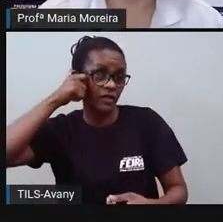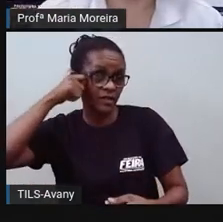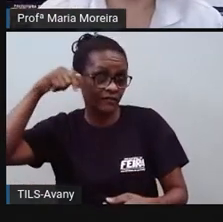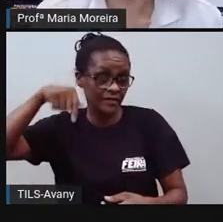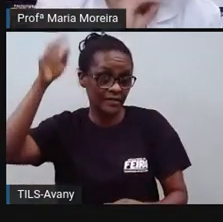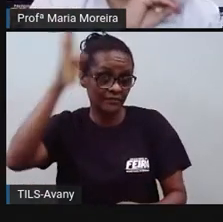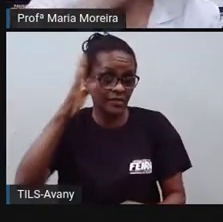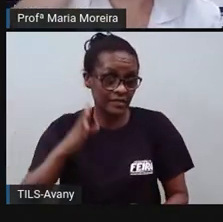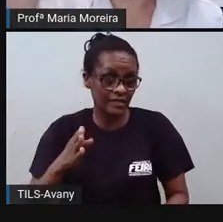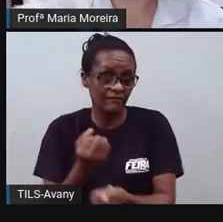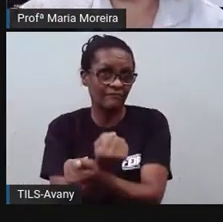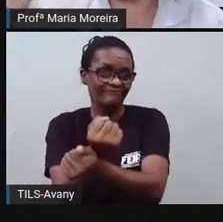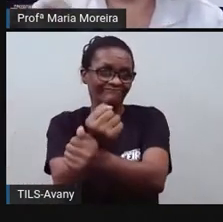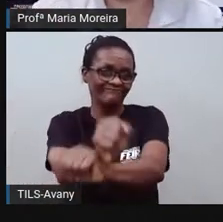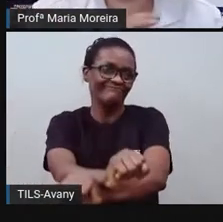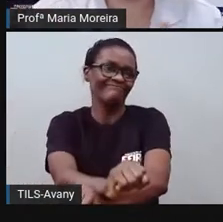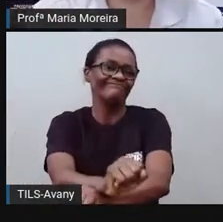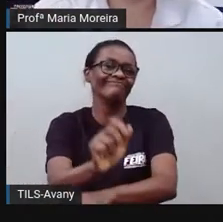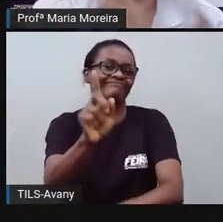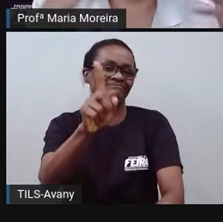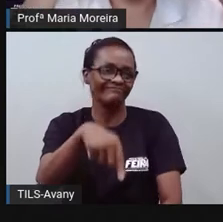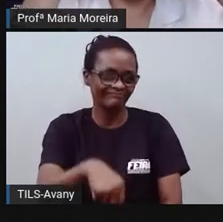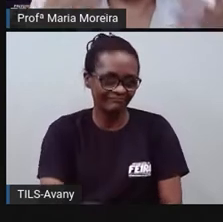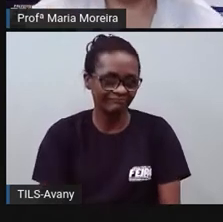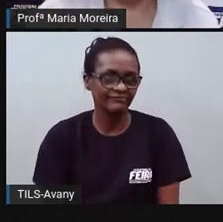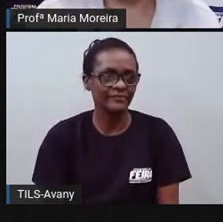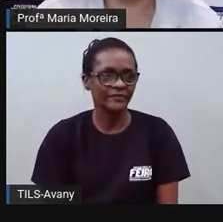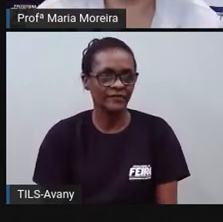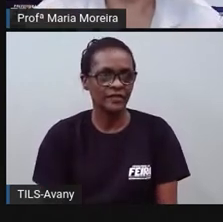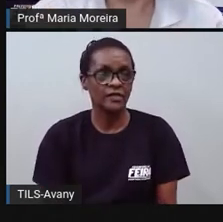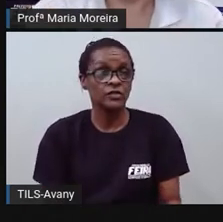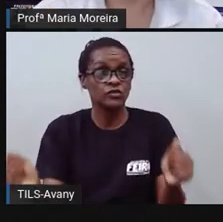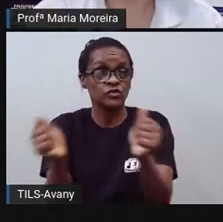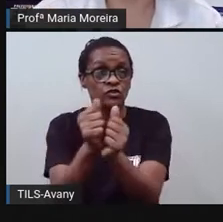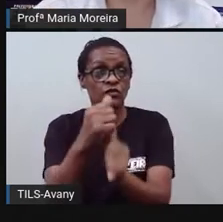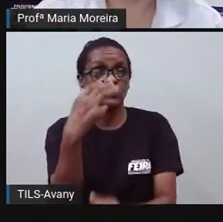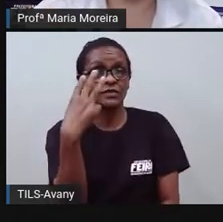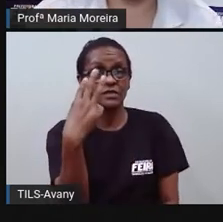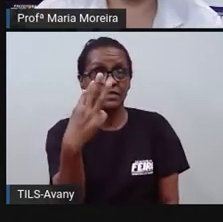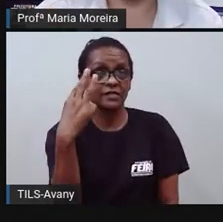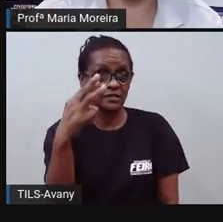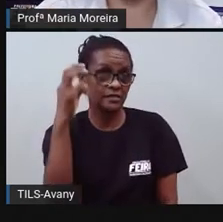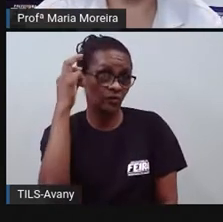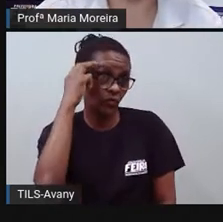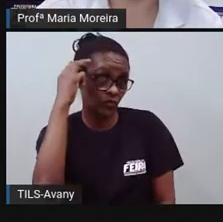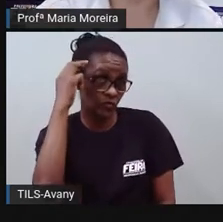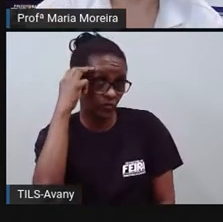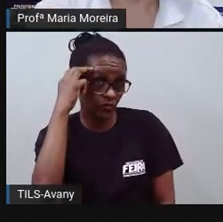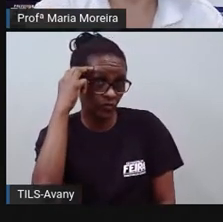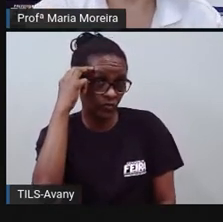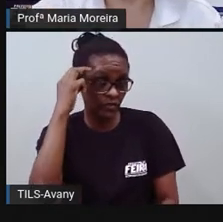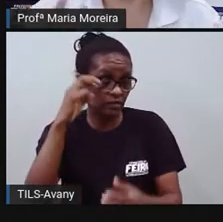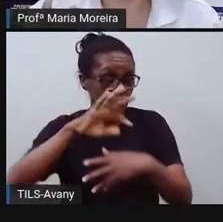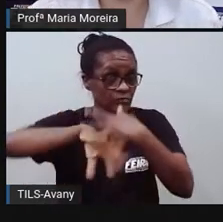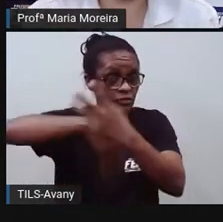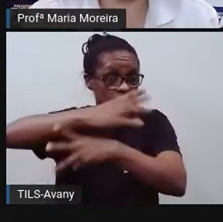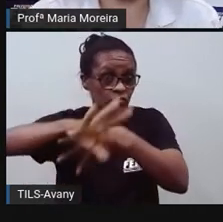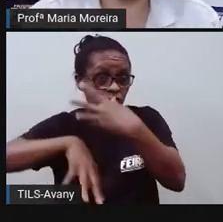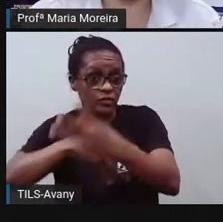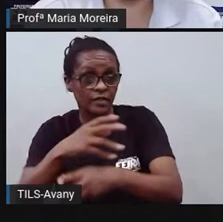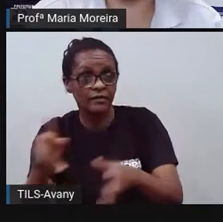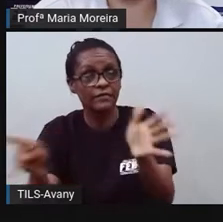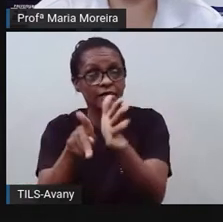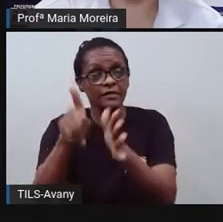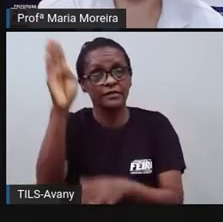né? Essas três culturas e elas formam o quê? A nossa cultura, né? Então, assim, dessa